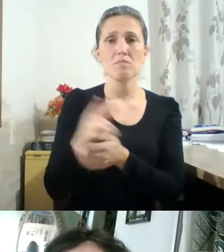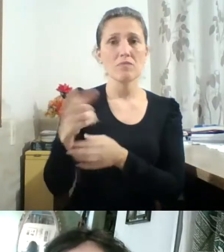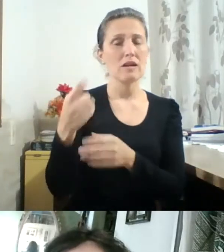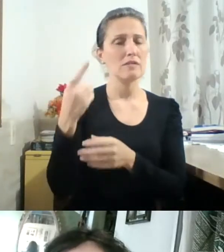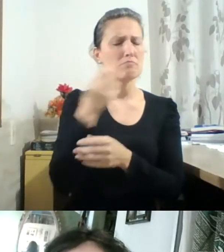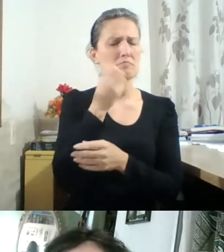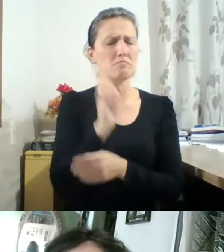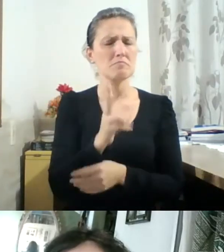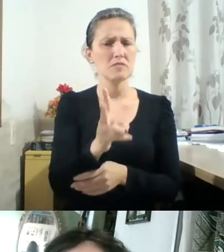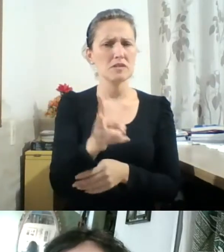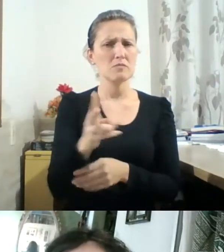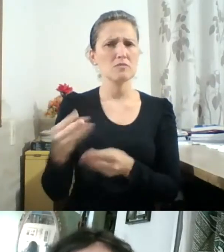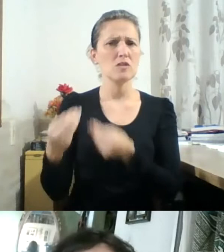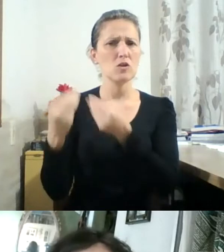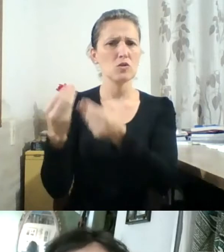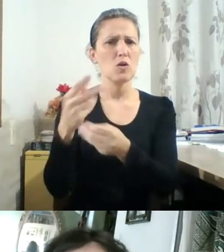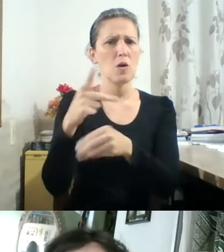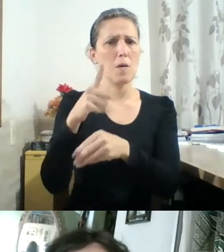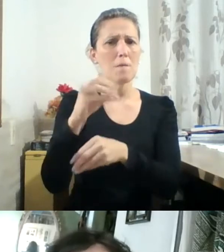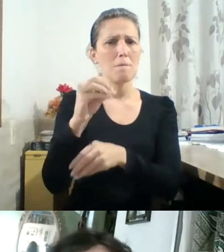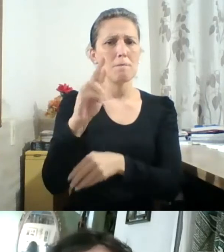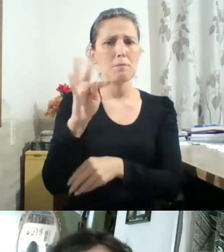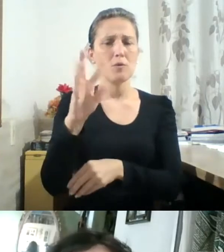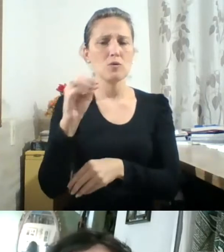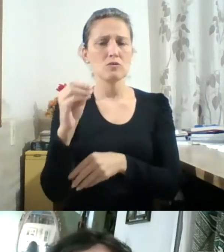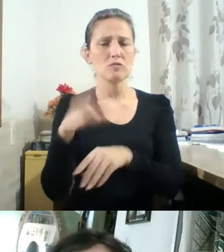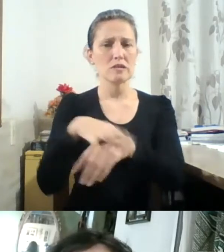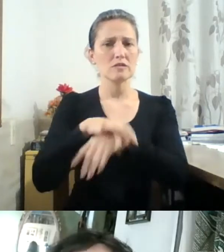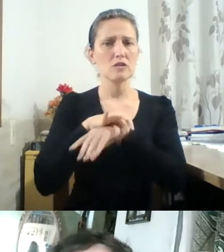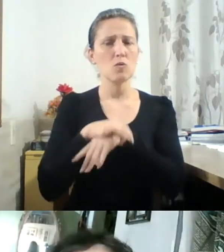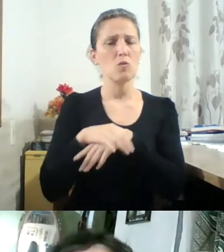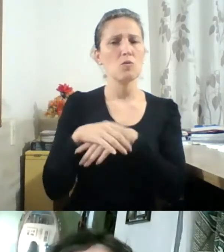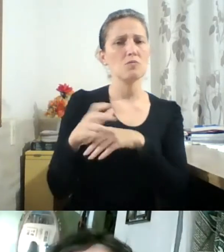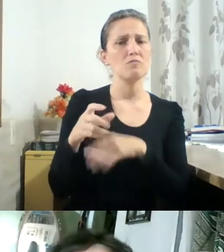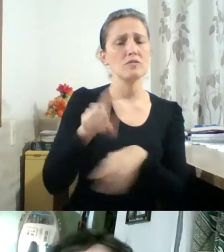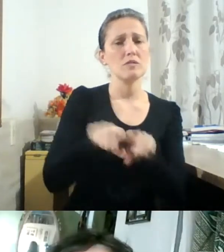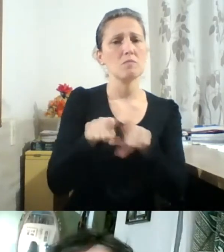pela Instituição Porto Seguro e Ministério da Cultura, com o Prêmio Brasil de Fotografia.